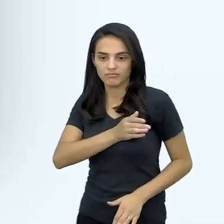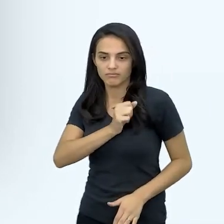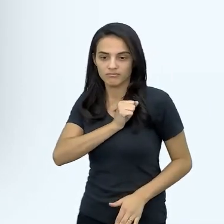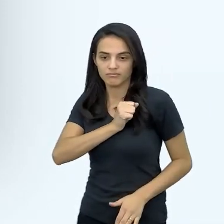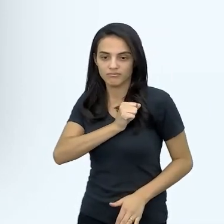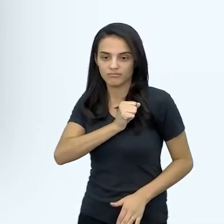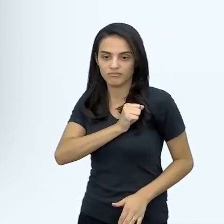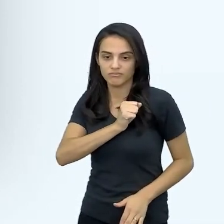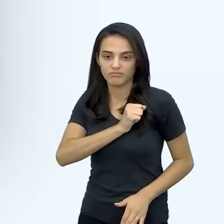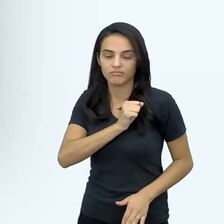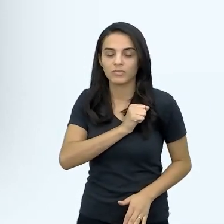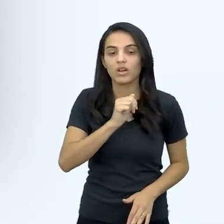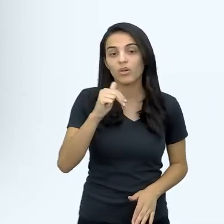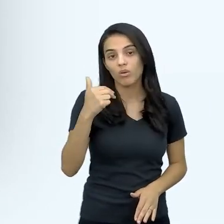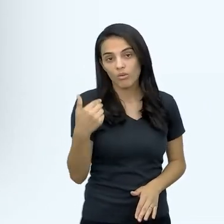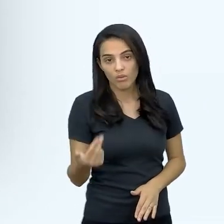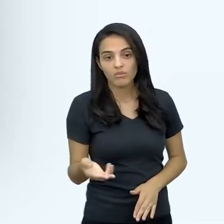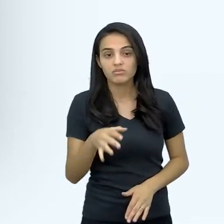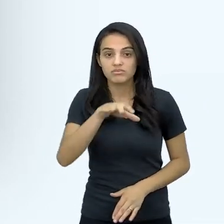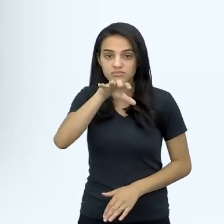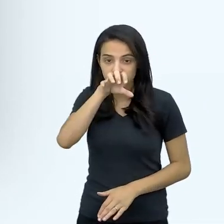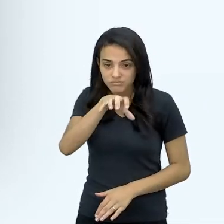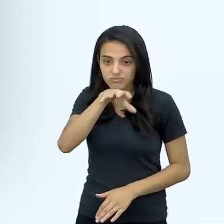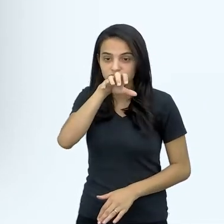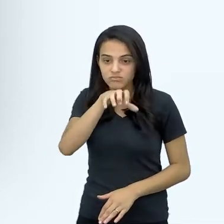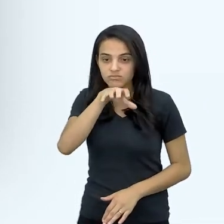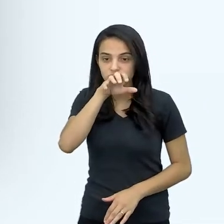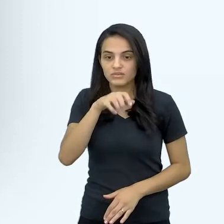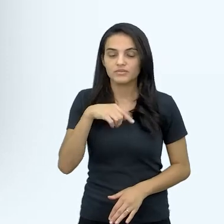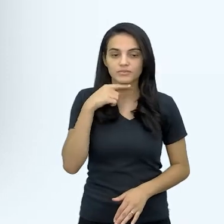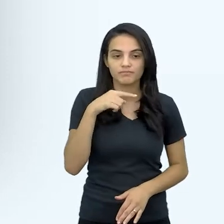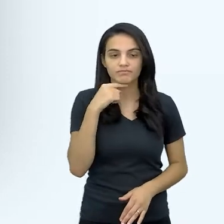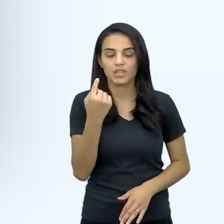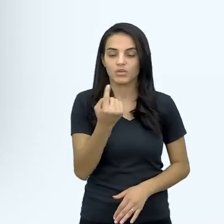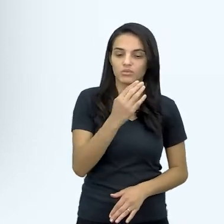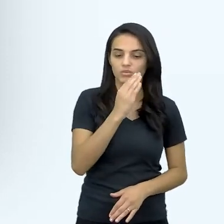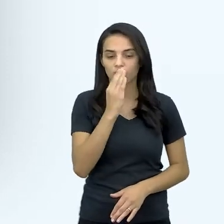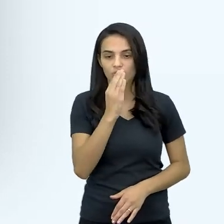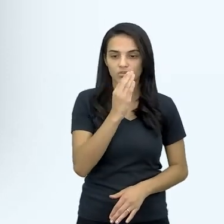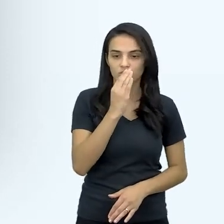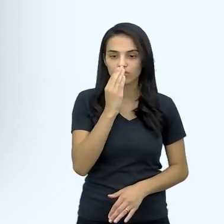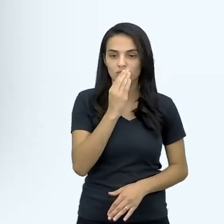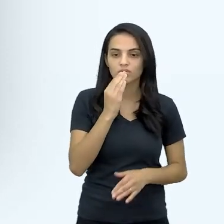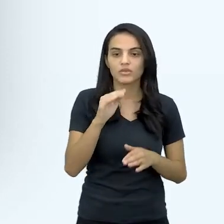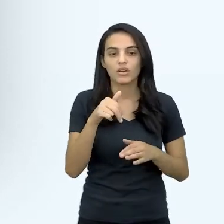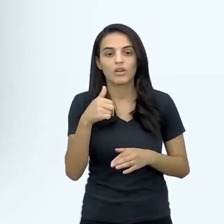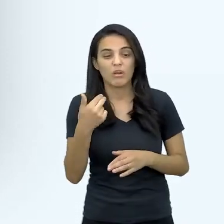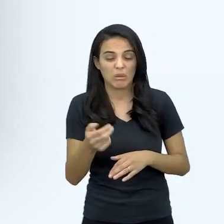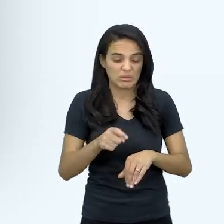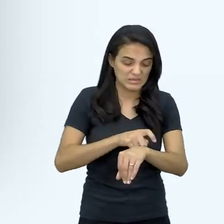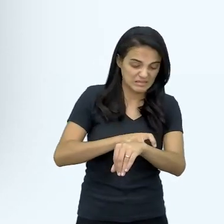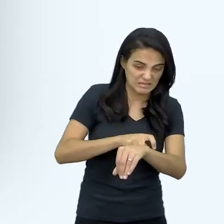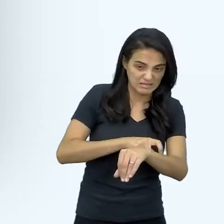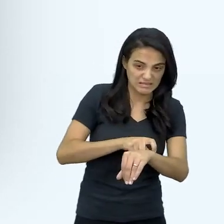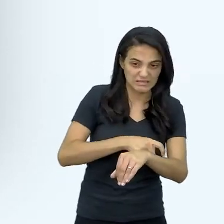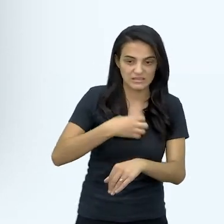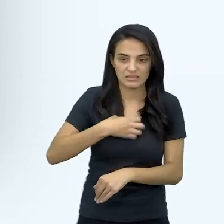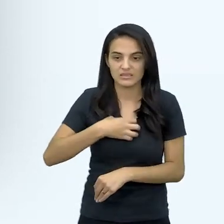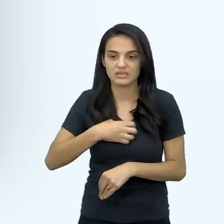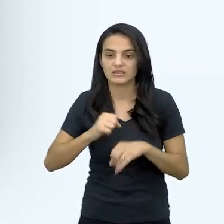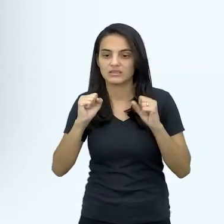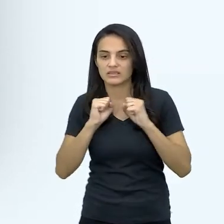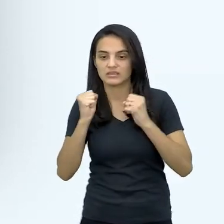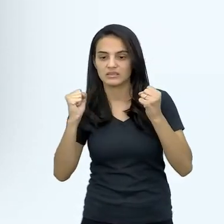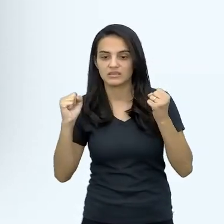falta de ar também, dor no peito, tontura, às vezes você também fica um pouco irritado também, né, você fica,